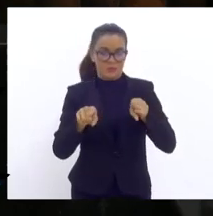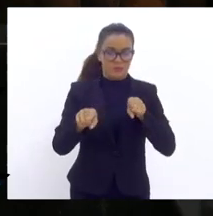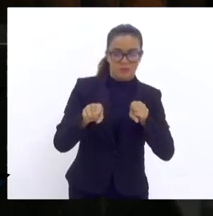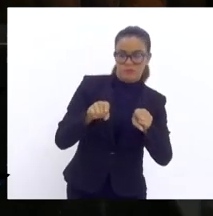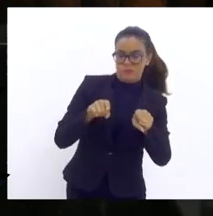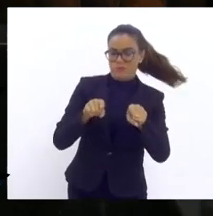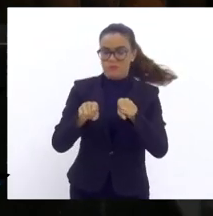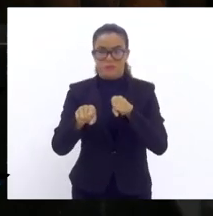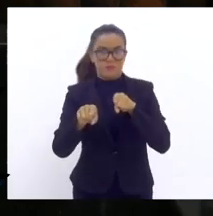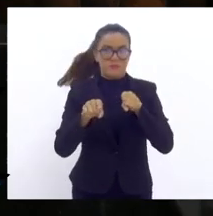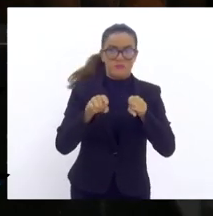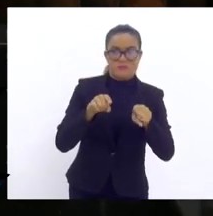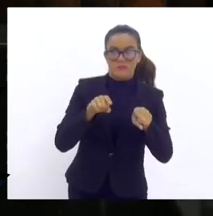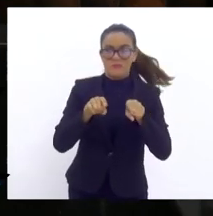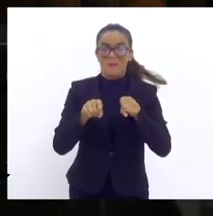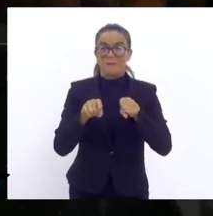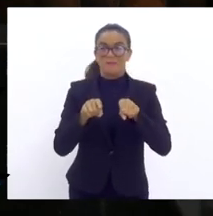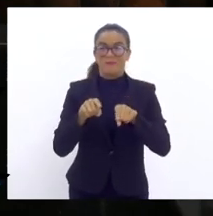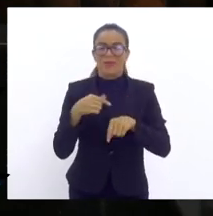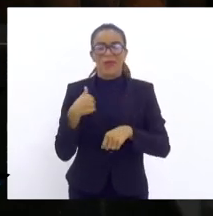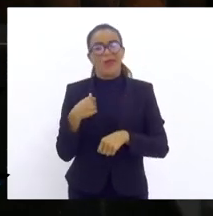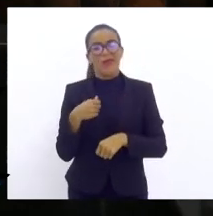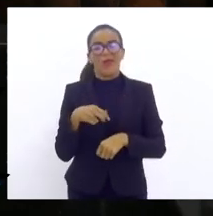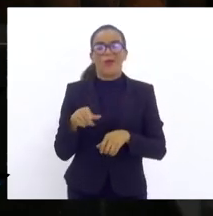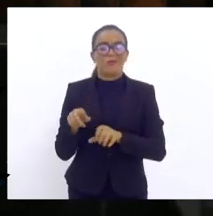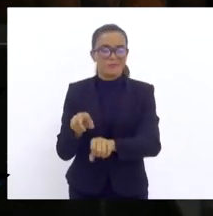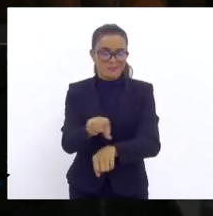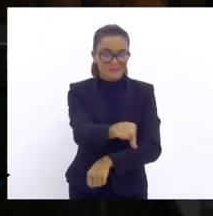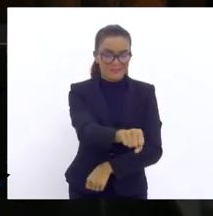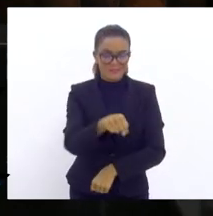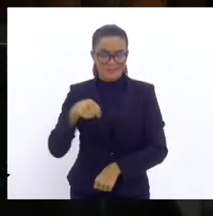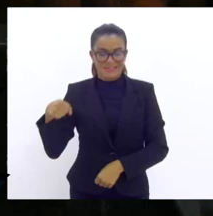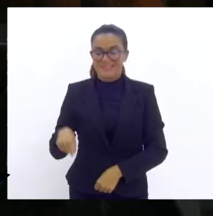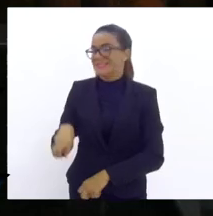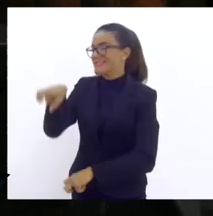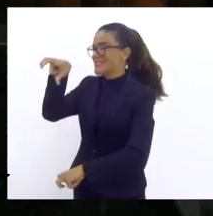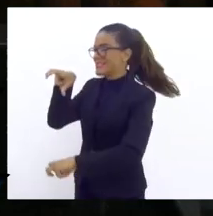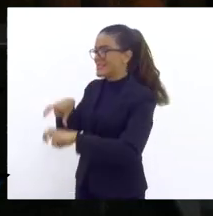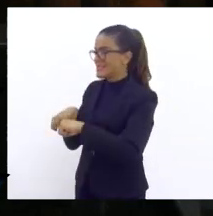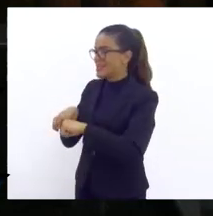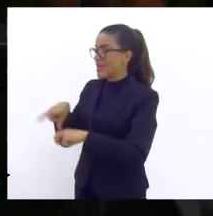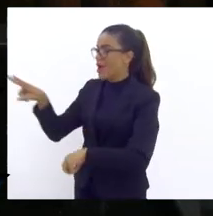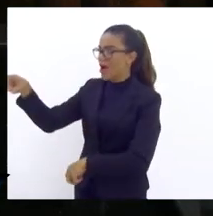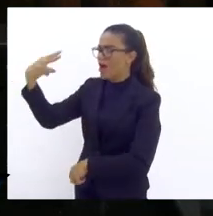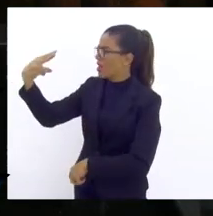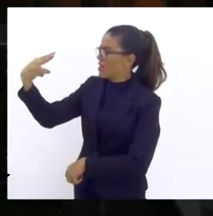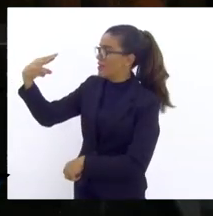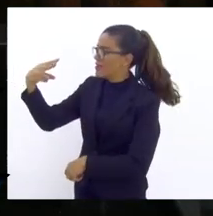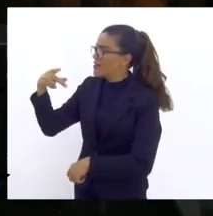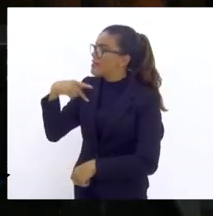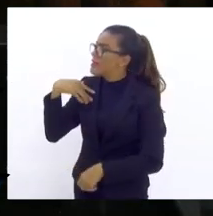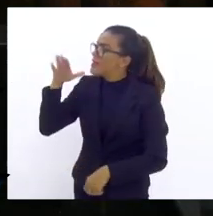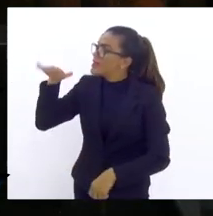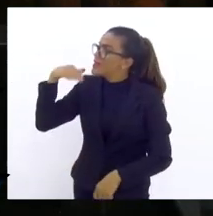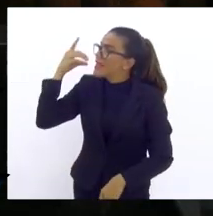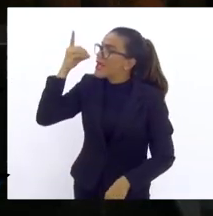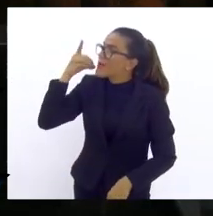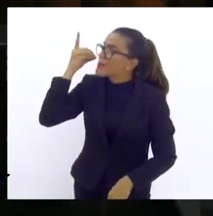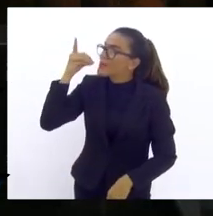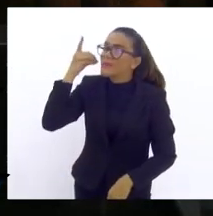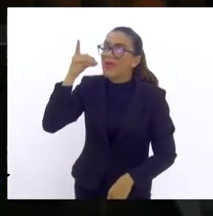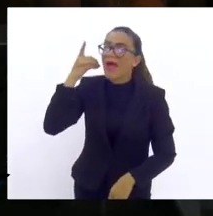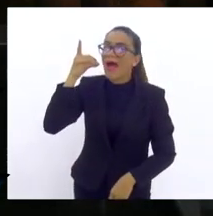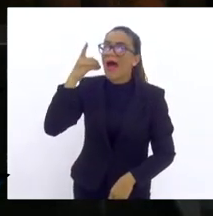e sempre que entro num táxi e sou identificado, uma das primeiras perguntas que eu recebo é o seguinte,